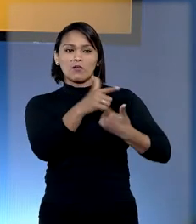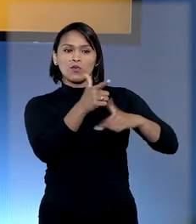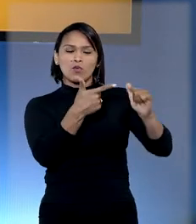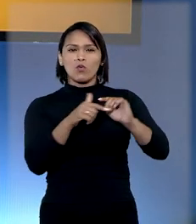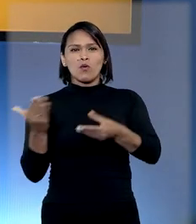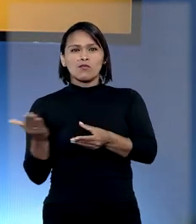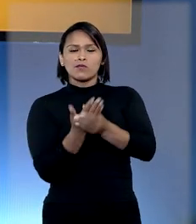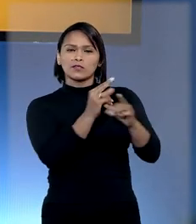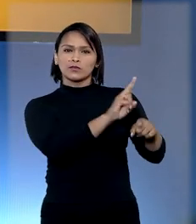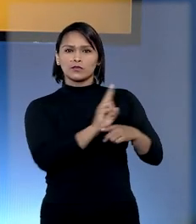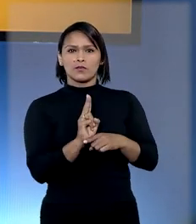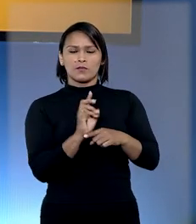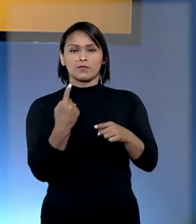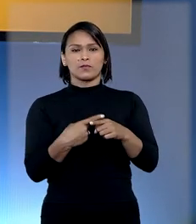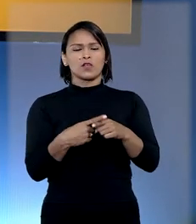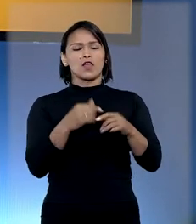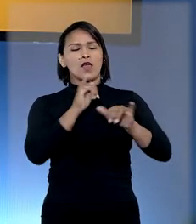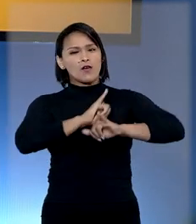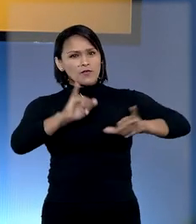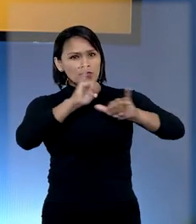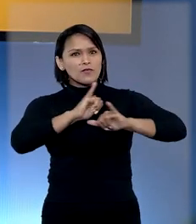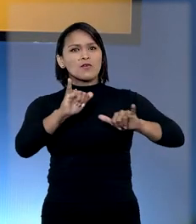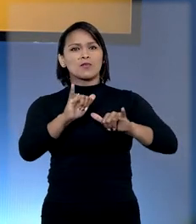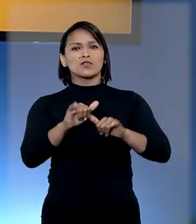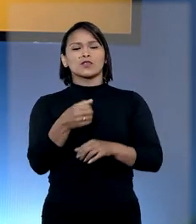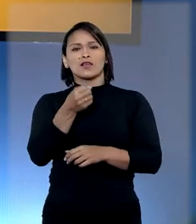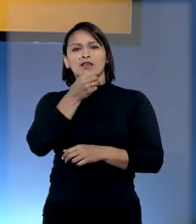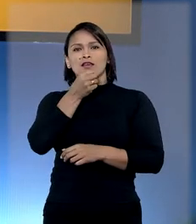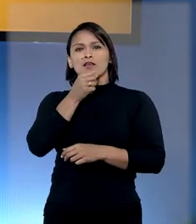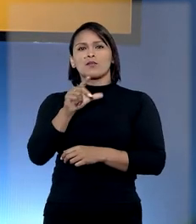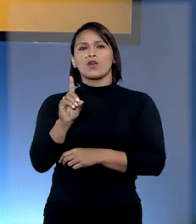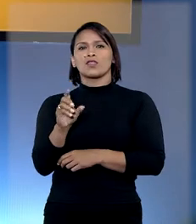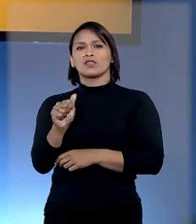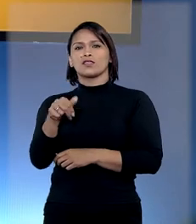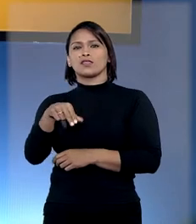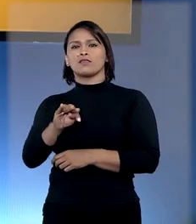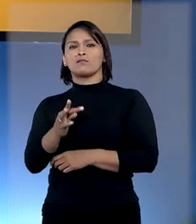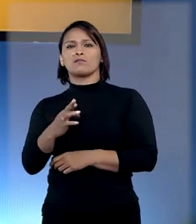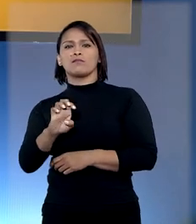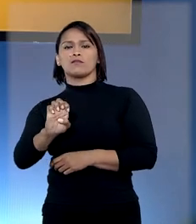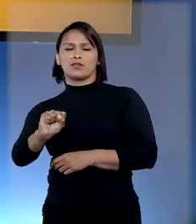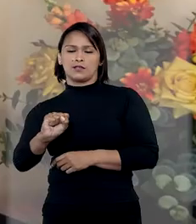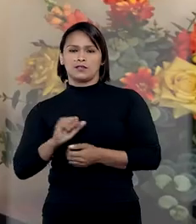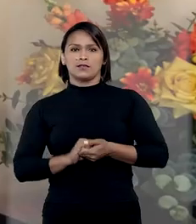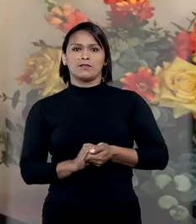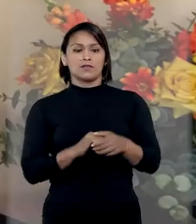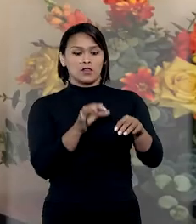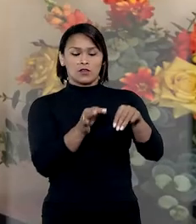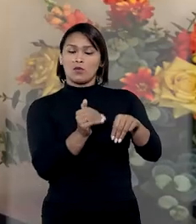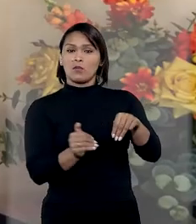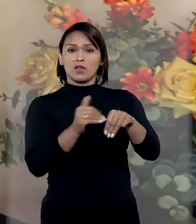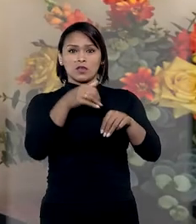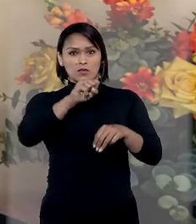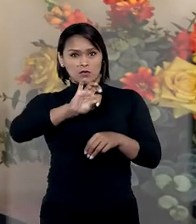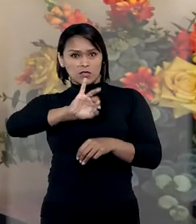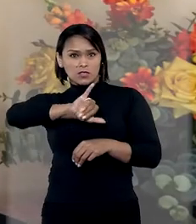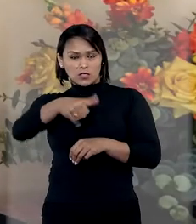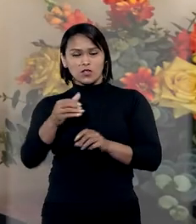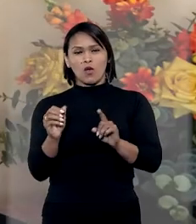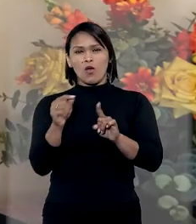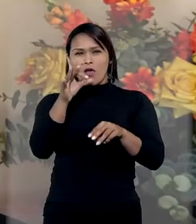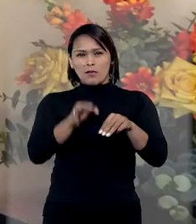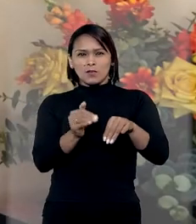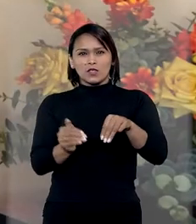outras medidas cautelares. Quem tem as informações é a repórter Damaris Bubans. O ministro do Superior Tribunal de